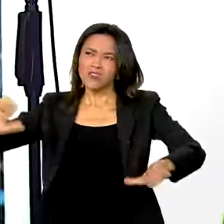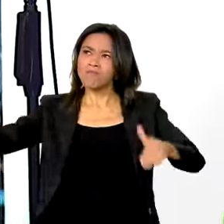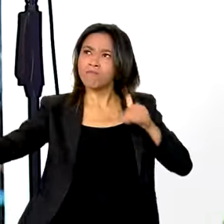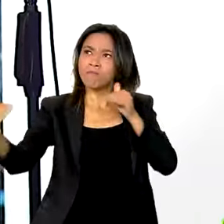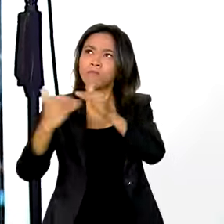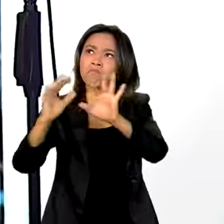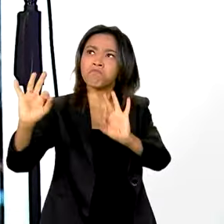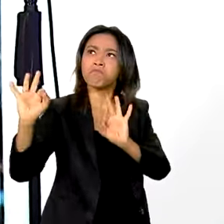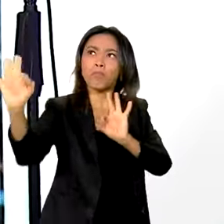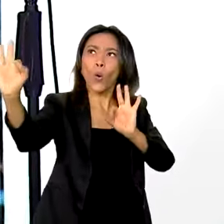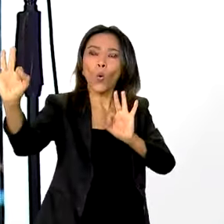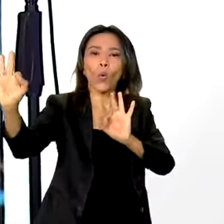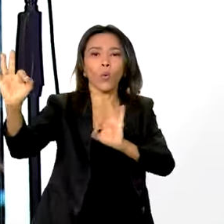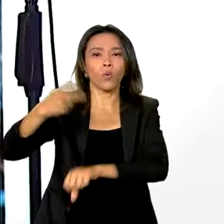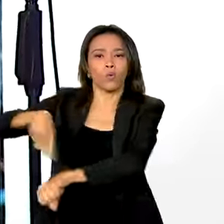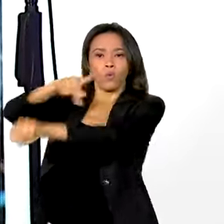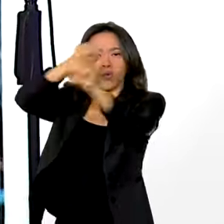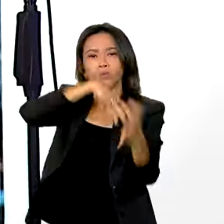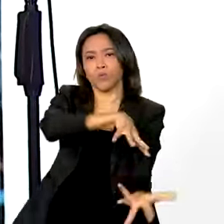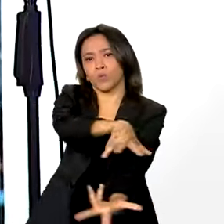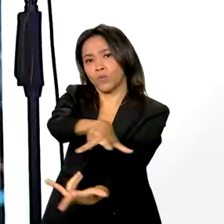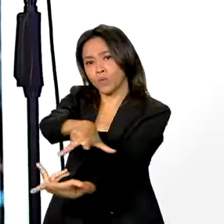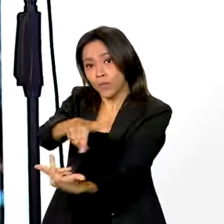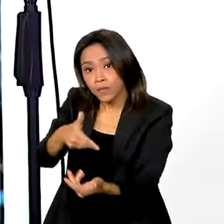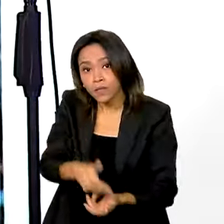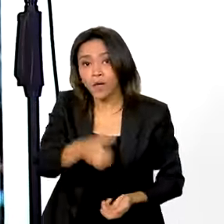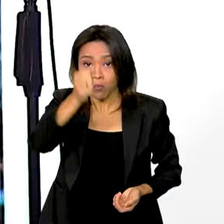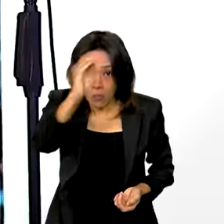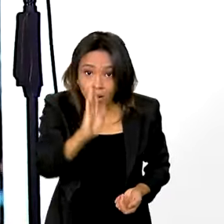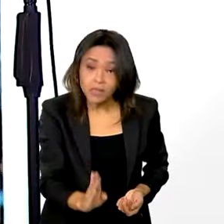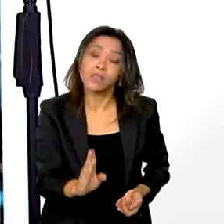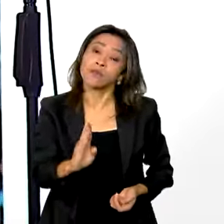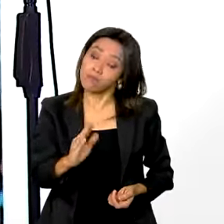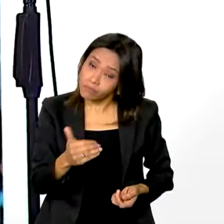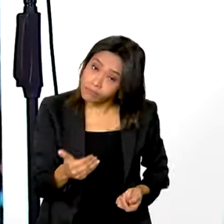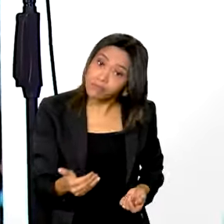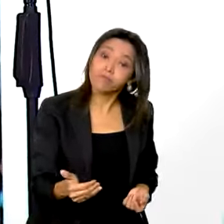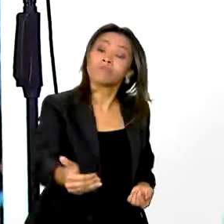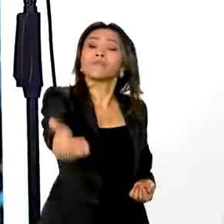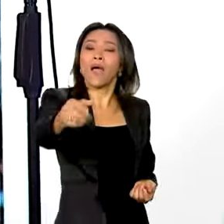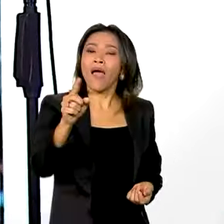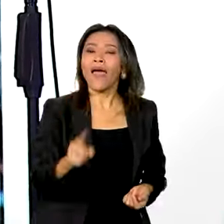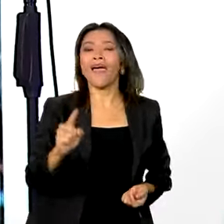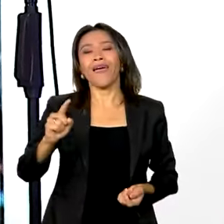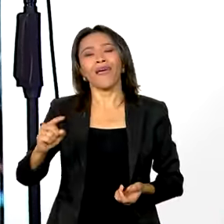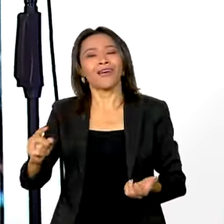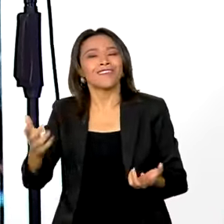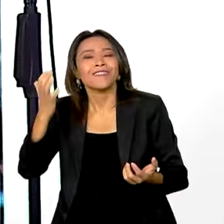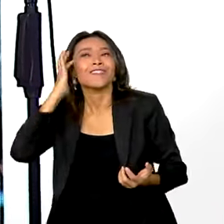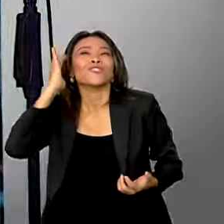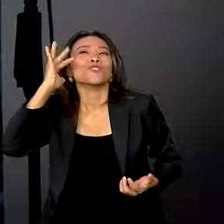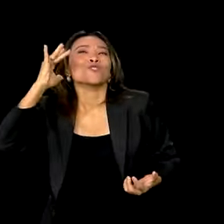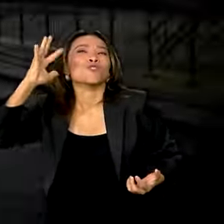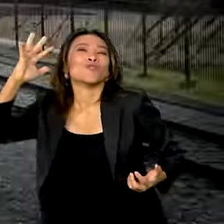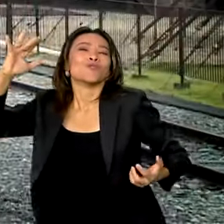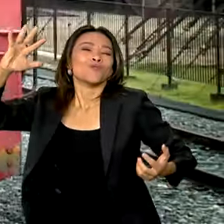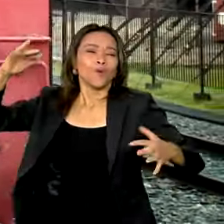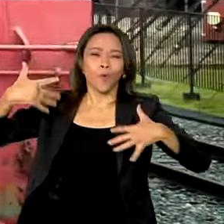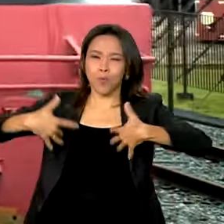qualquer outro país do mundo. O Brasil será do tamanho que a gente quiser que ele seja.